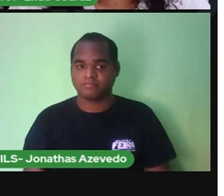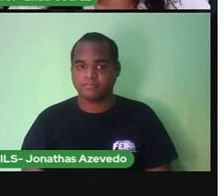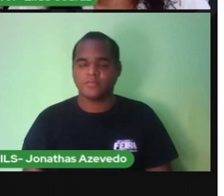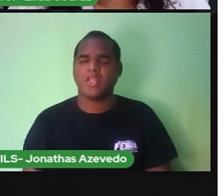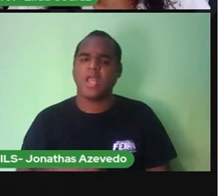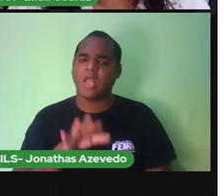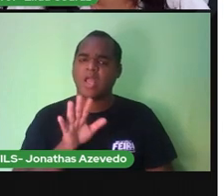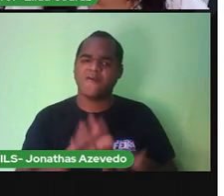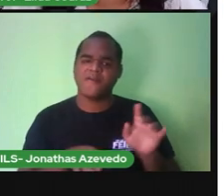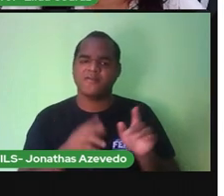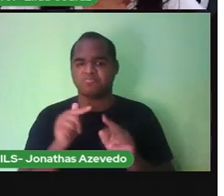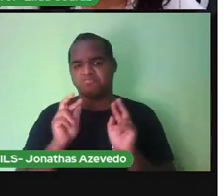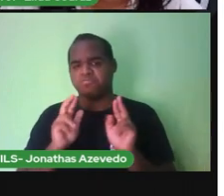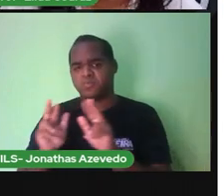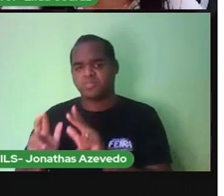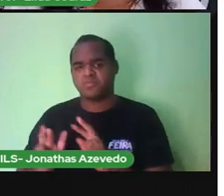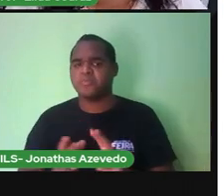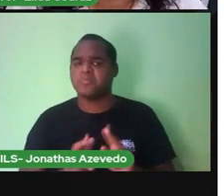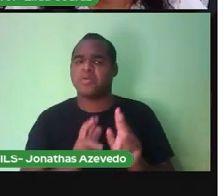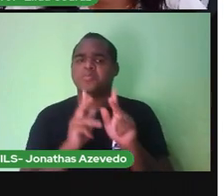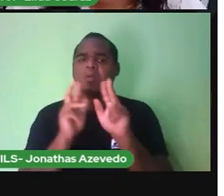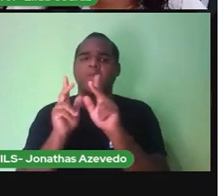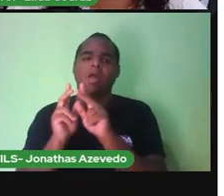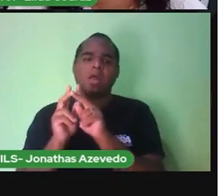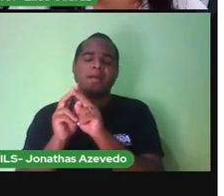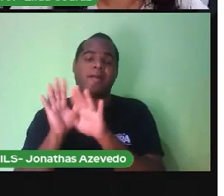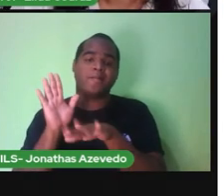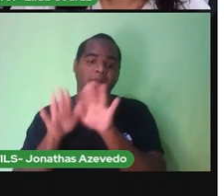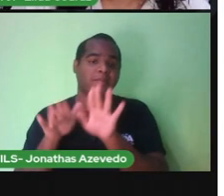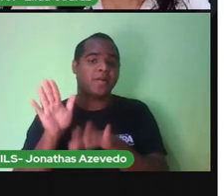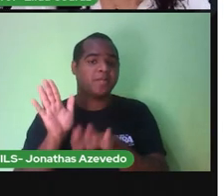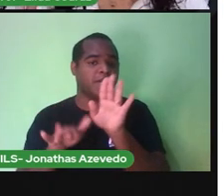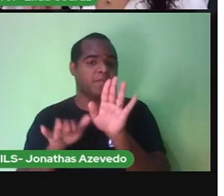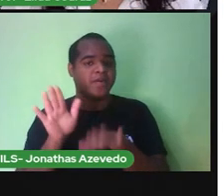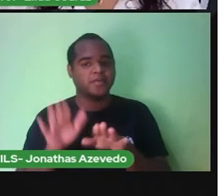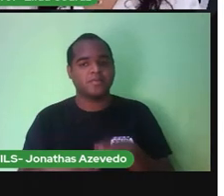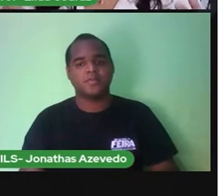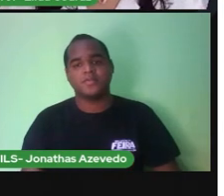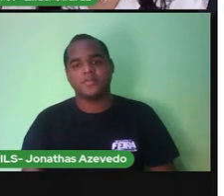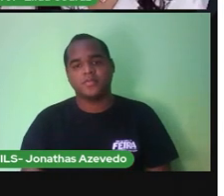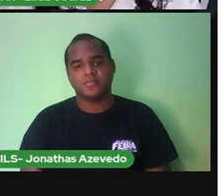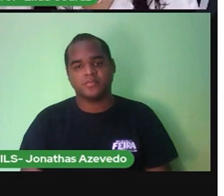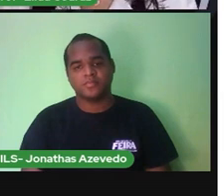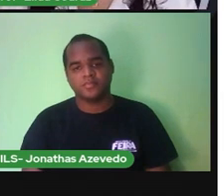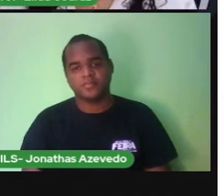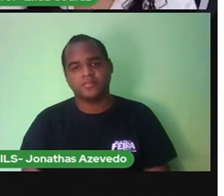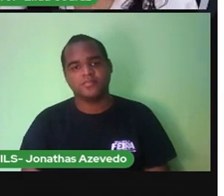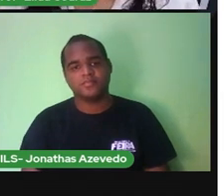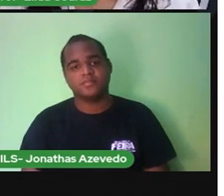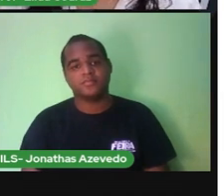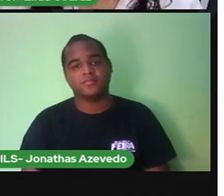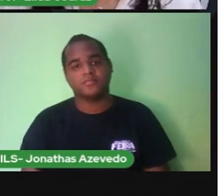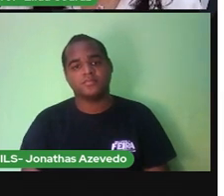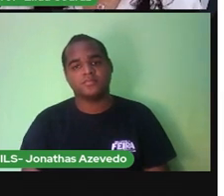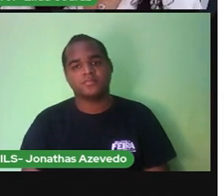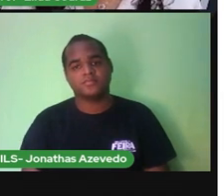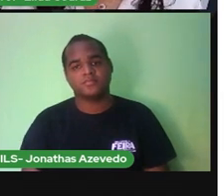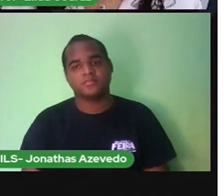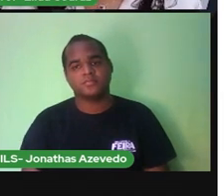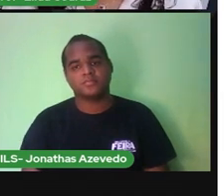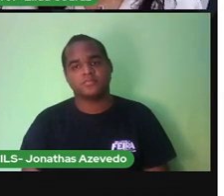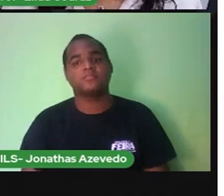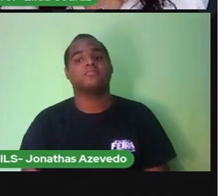convencionais Dependendo Da ocasião E por falar E medidas Não